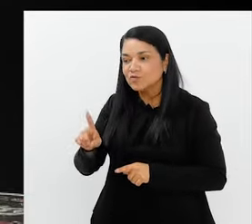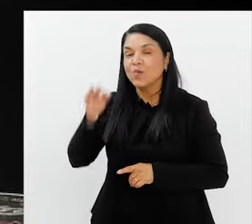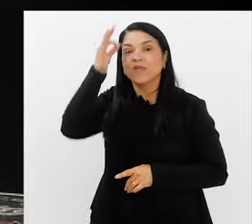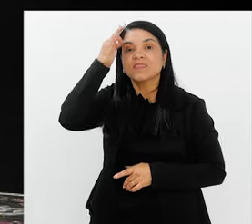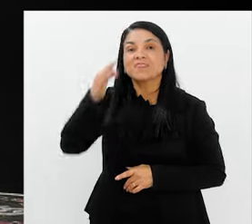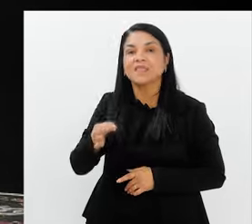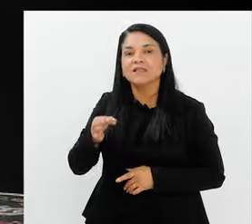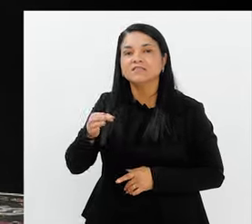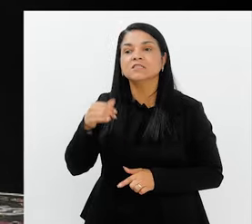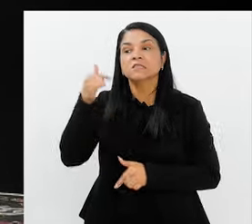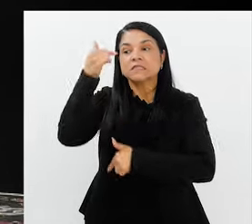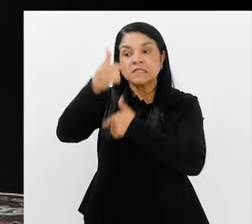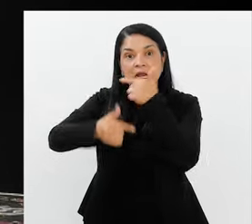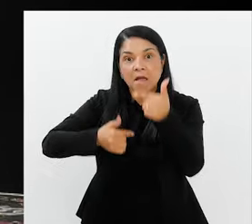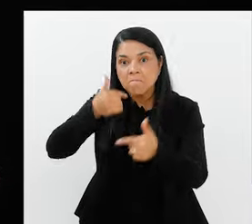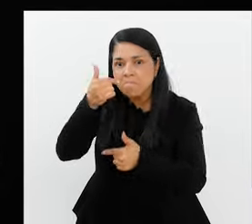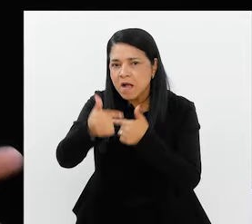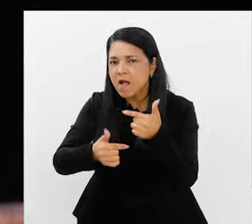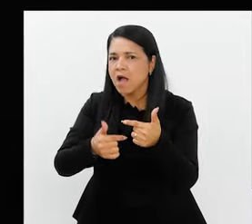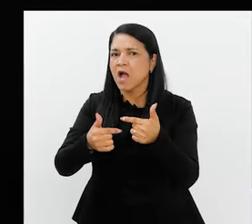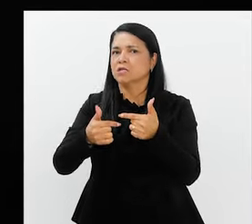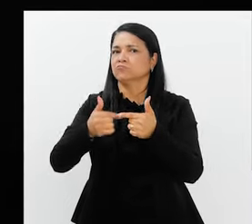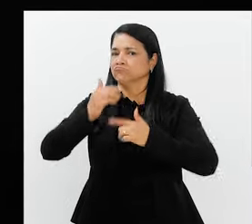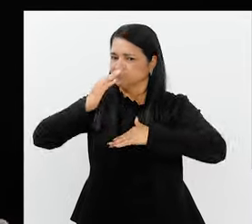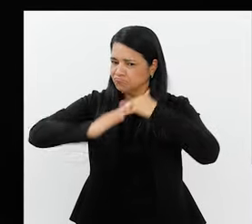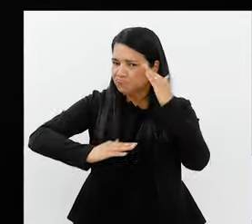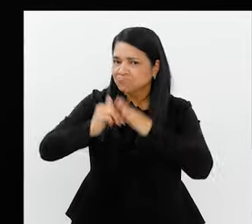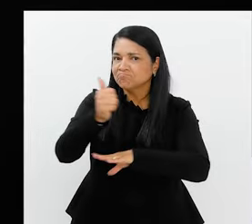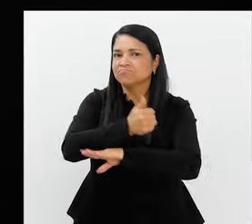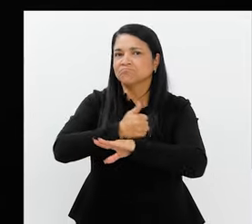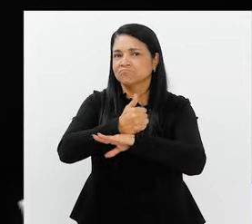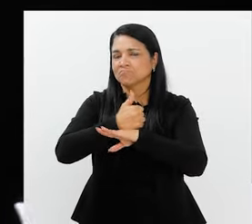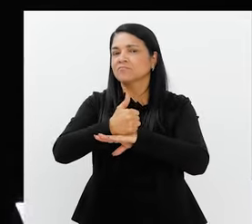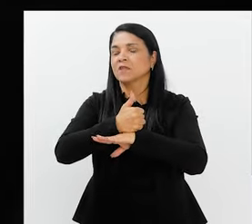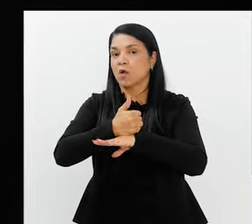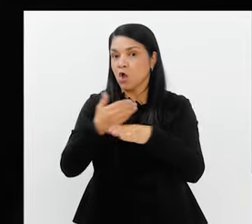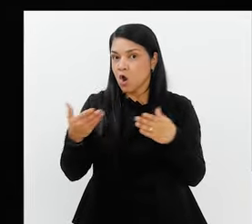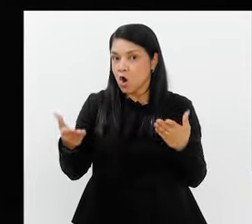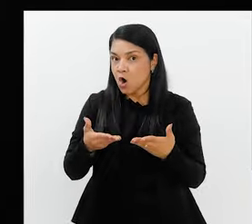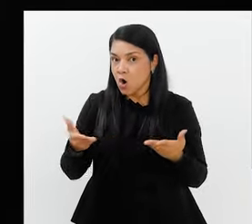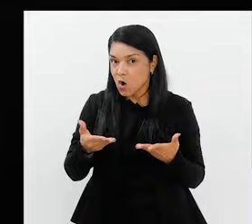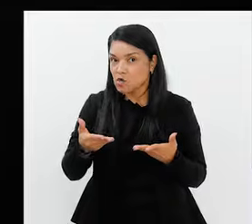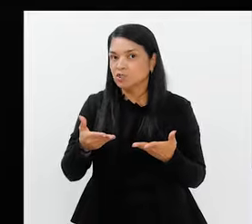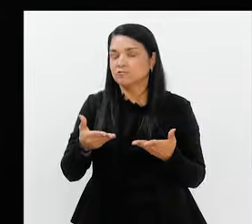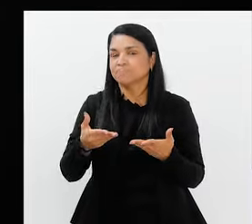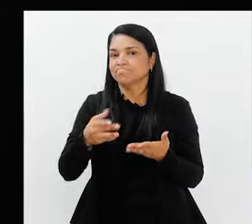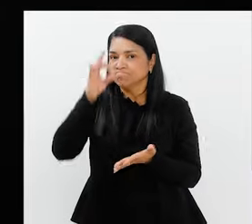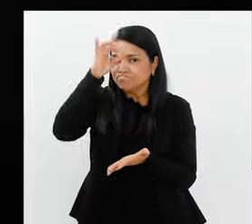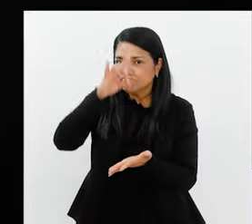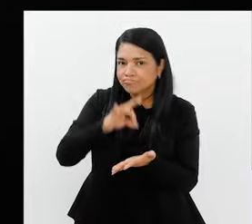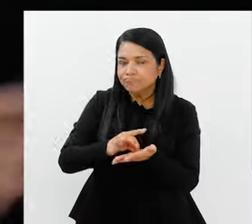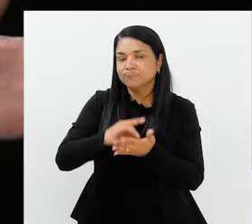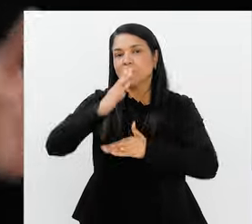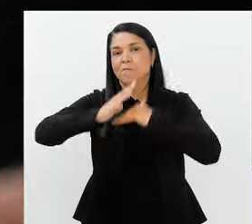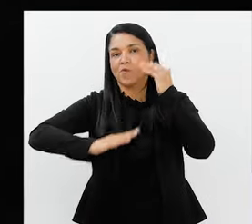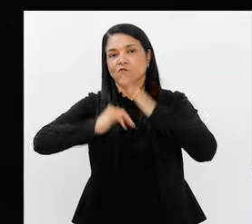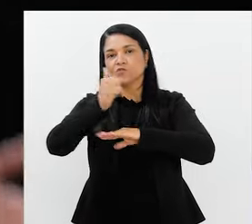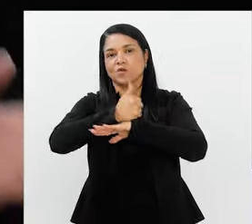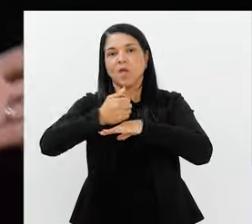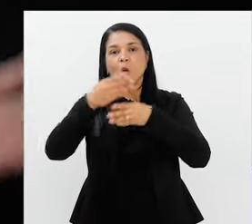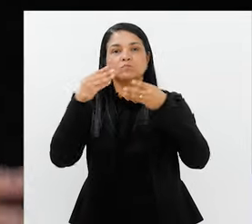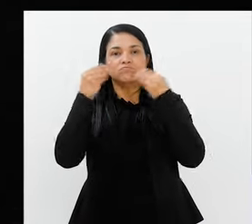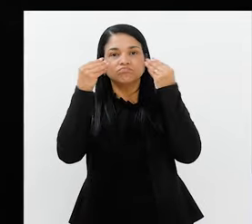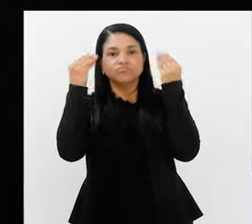trabalho que é desenvolvido com muita seriedade e que hoje a gente é considerado o maquiador do carnaval, o maquiador